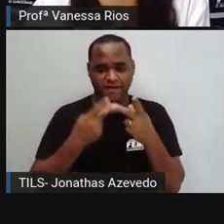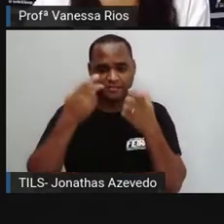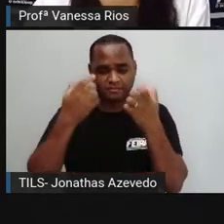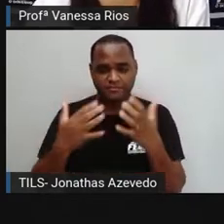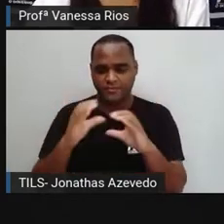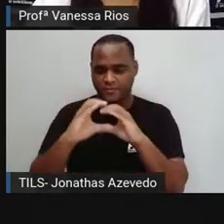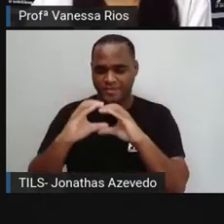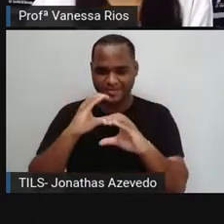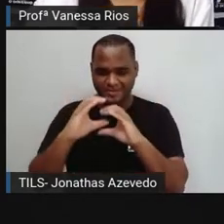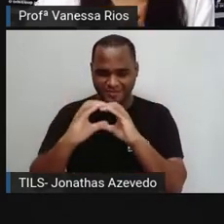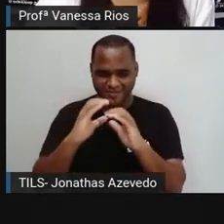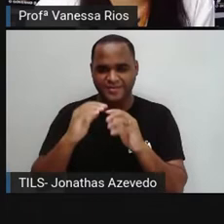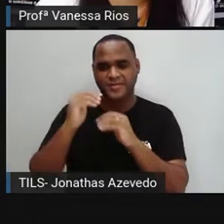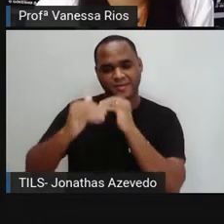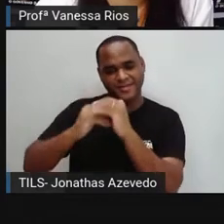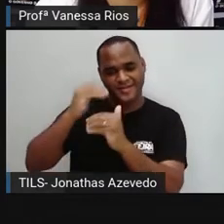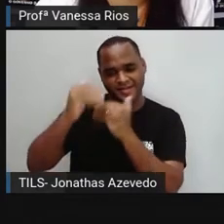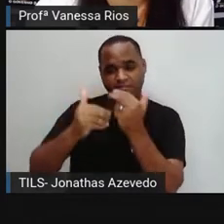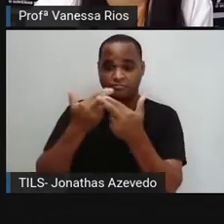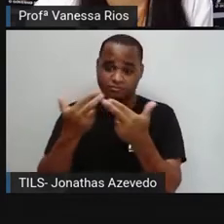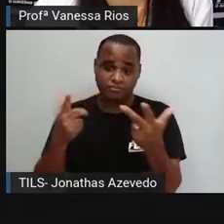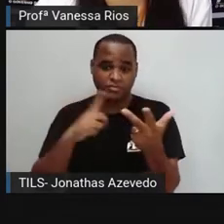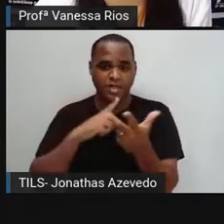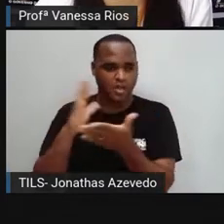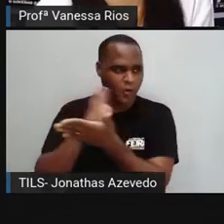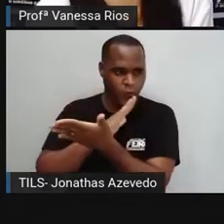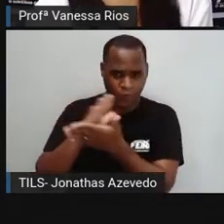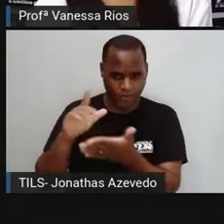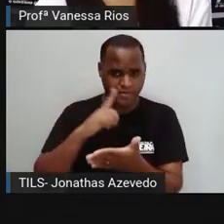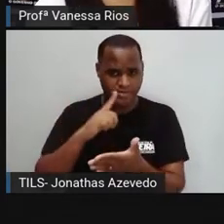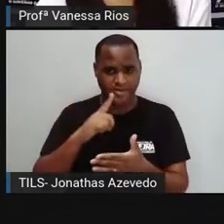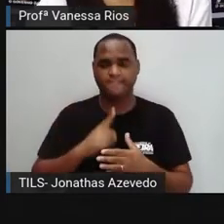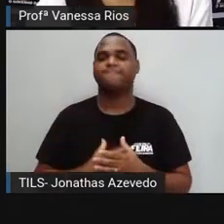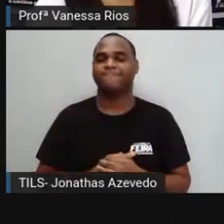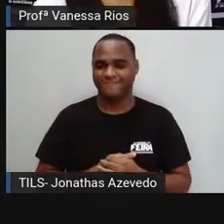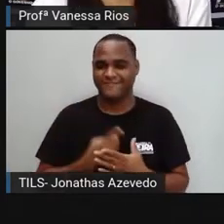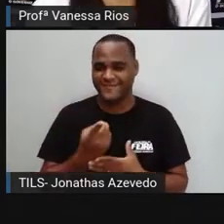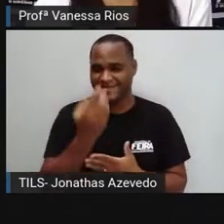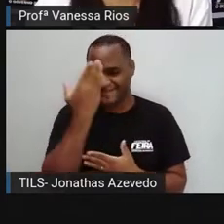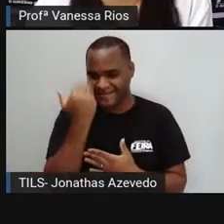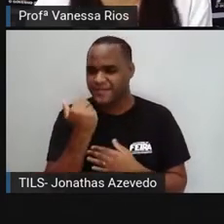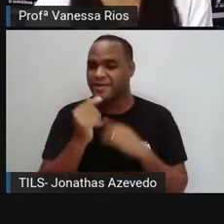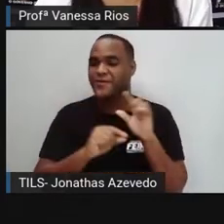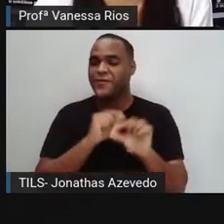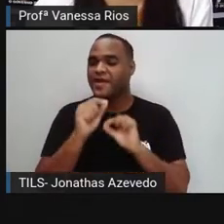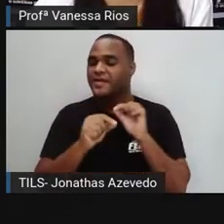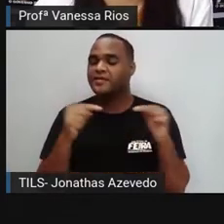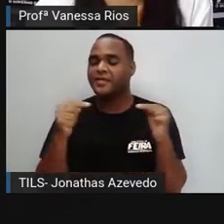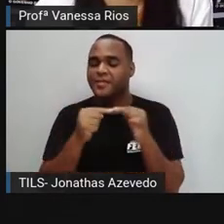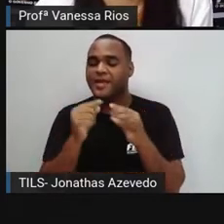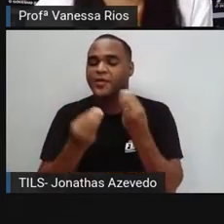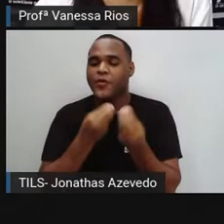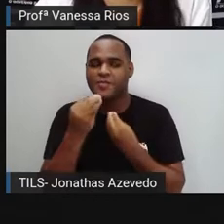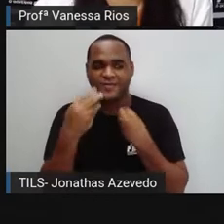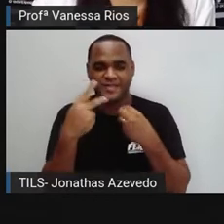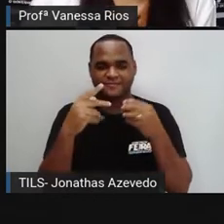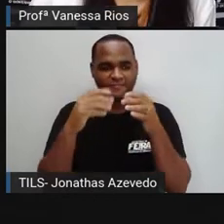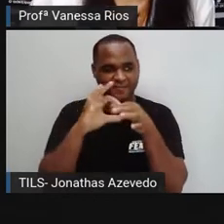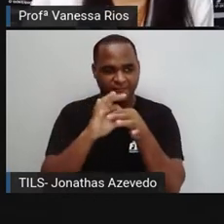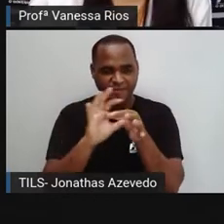comunicação alguma gíria? Pois é, vamos saber então o que é e de que forma elas são